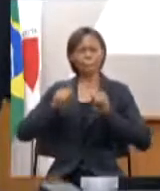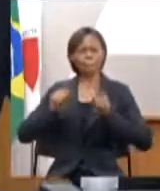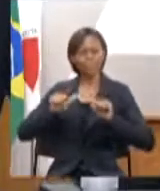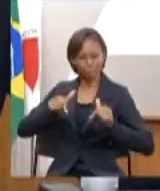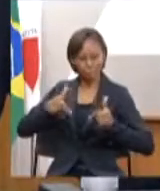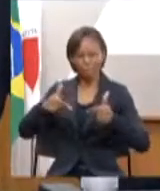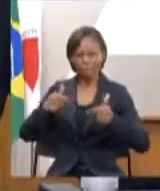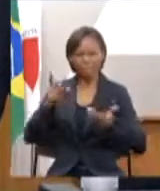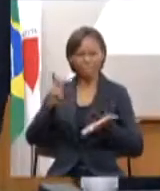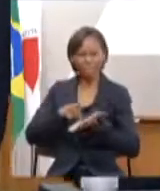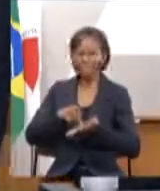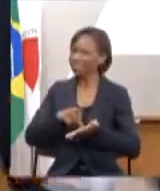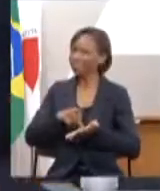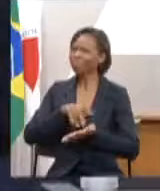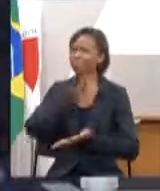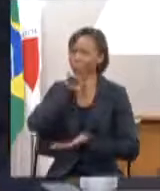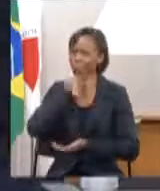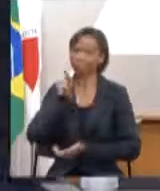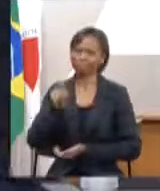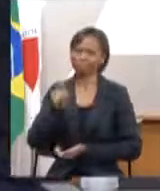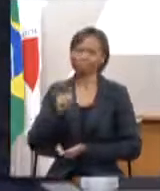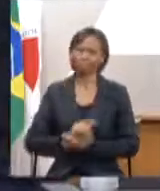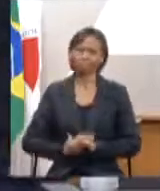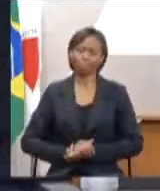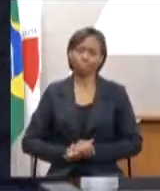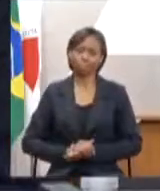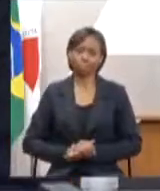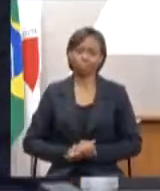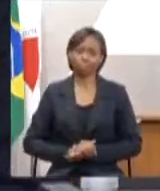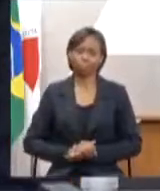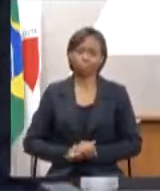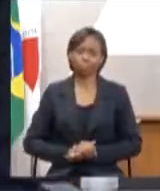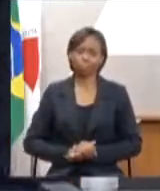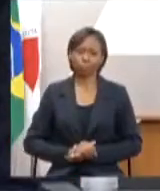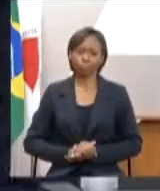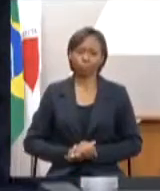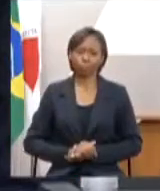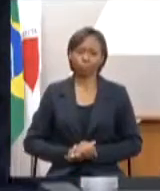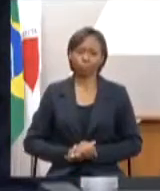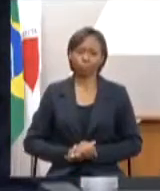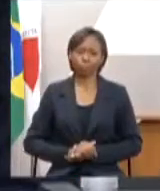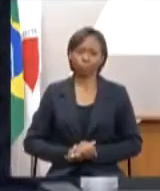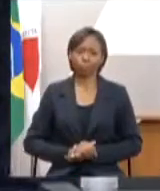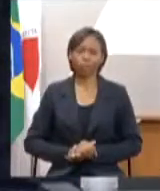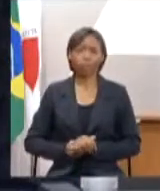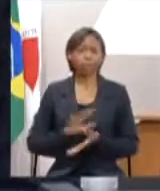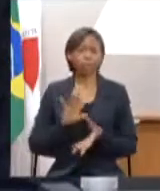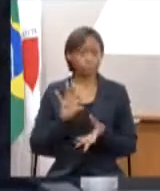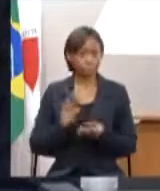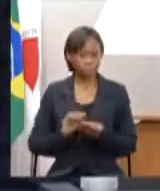bom e finalmente